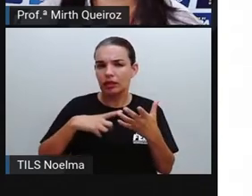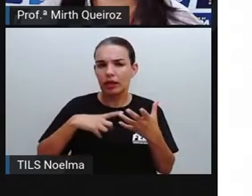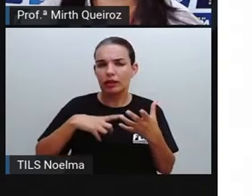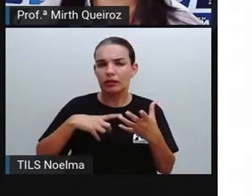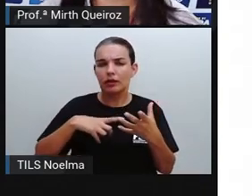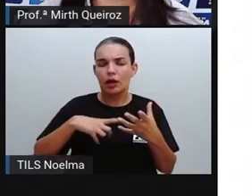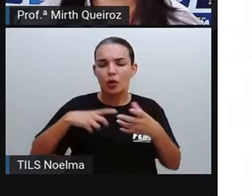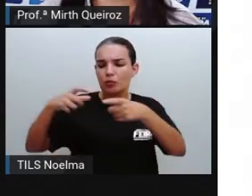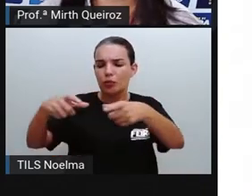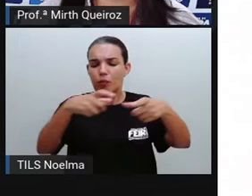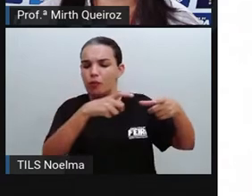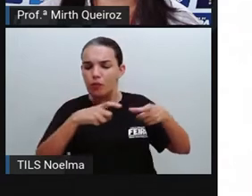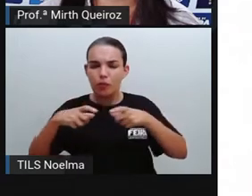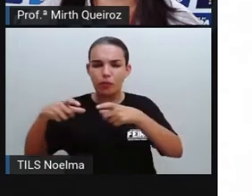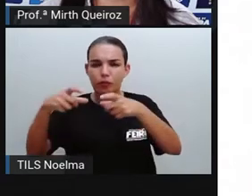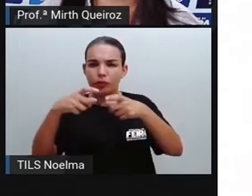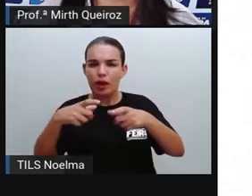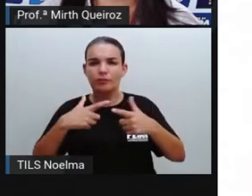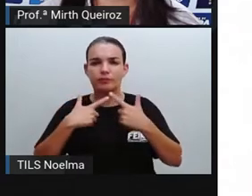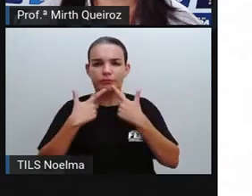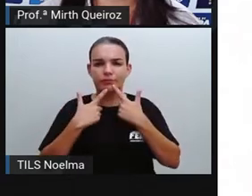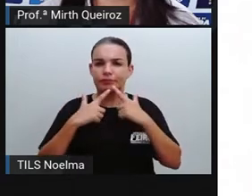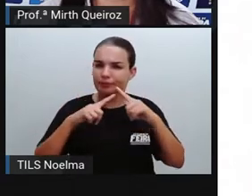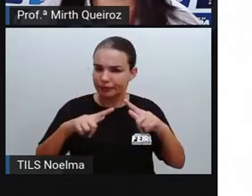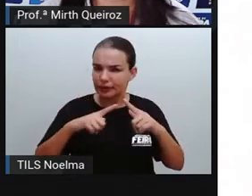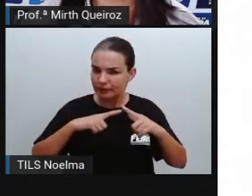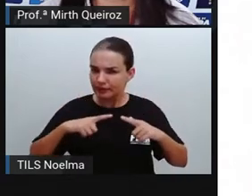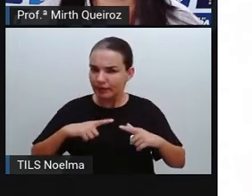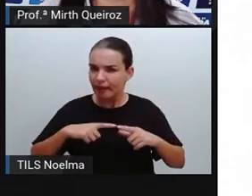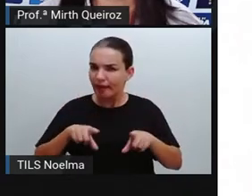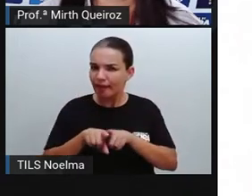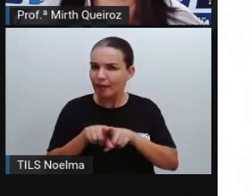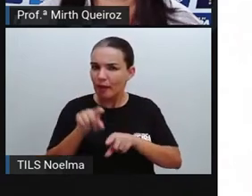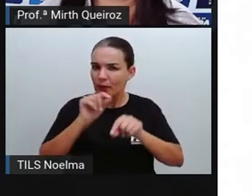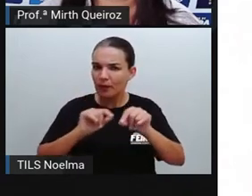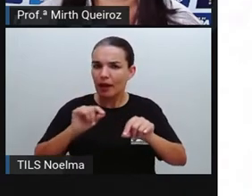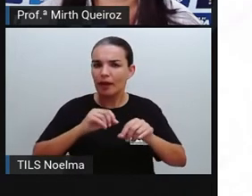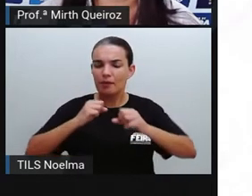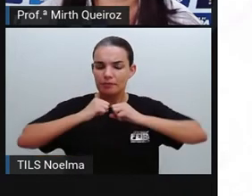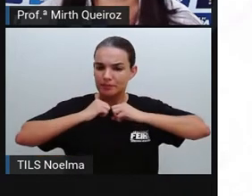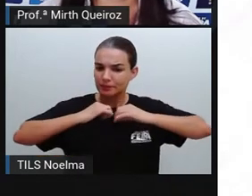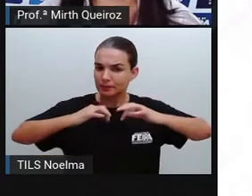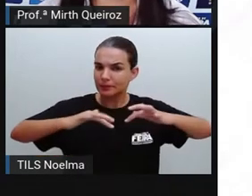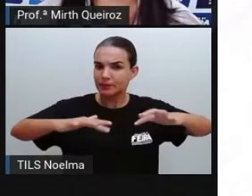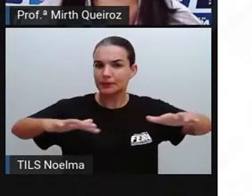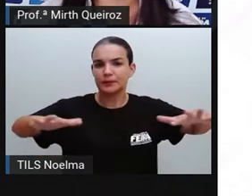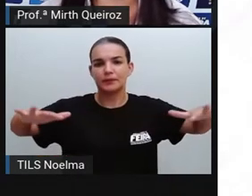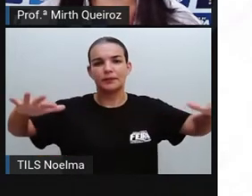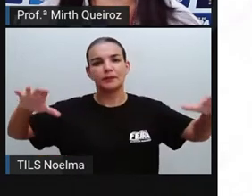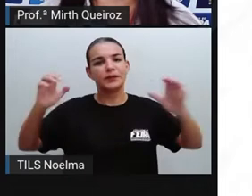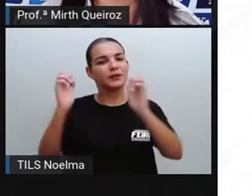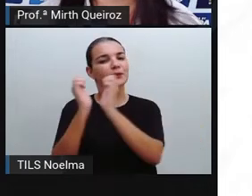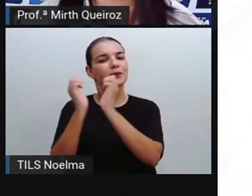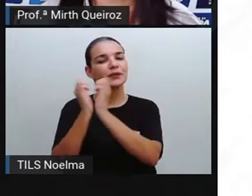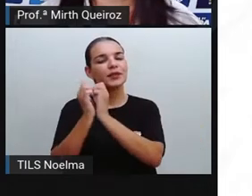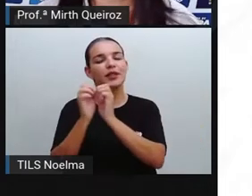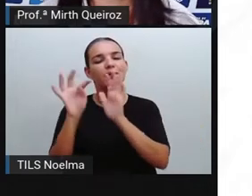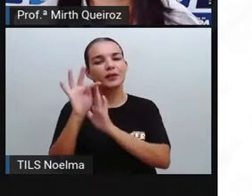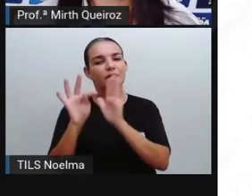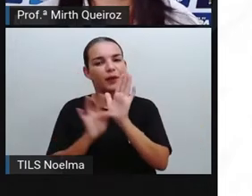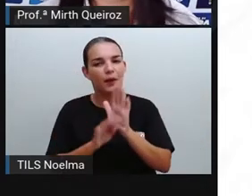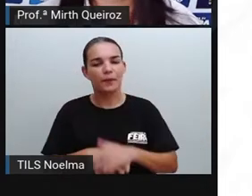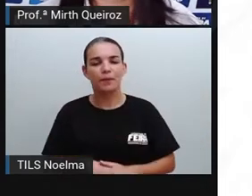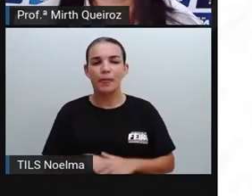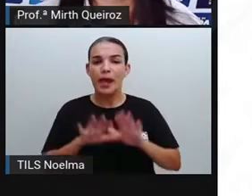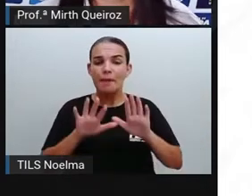linguagem e é justamente por isso que há também uma multiplicidade aí dos gêneros textuais. Mas você lembra o que é um gênero